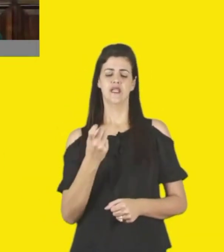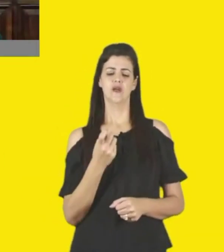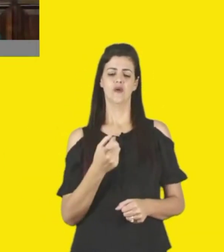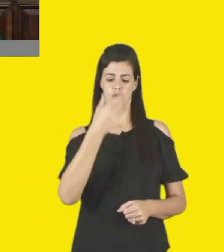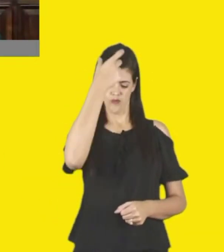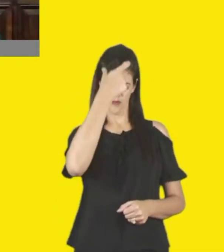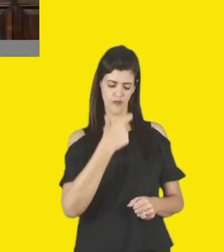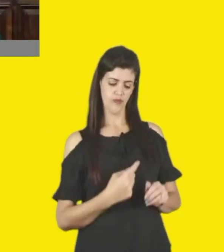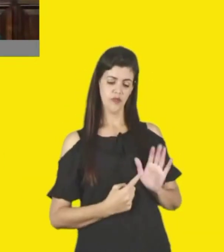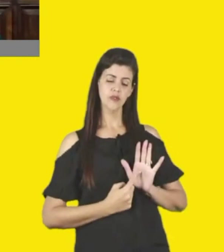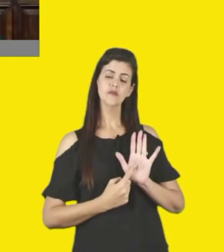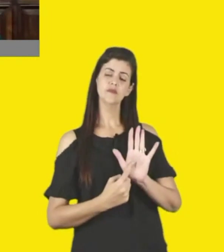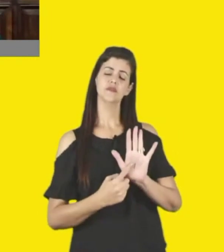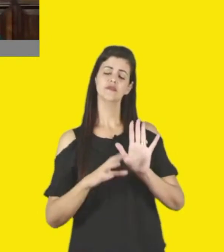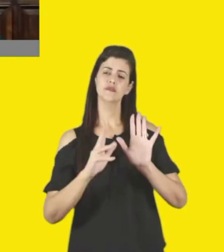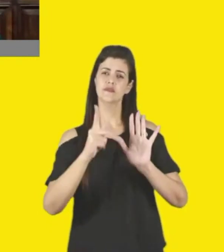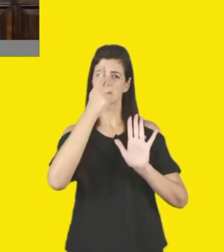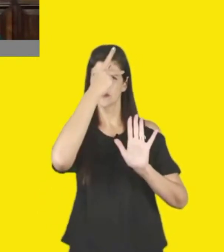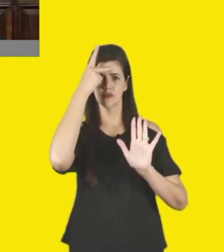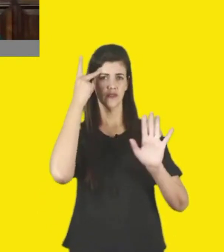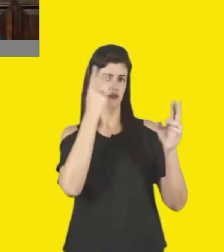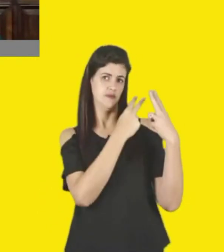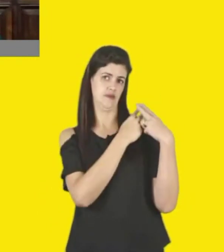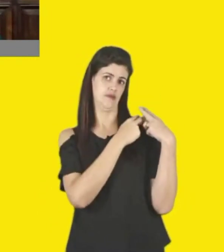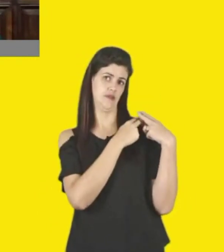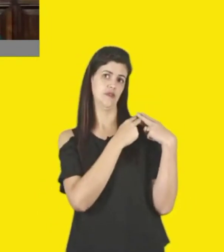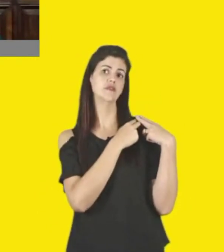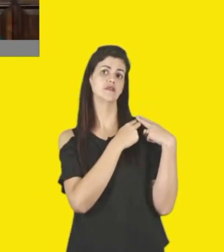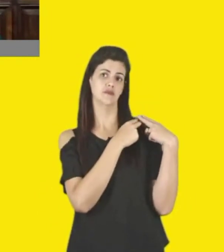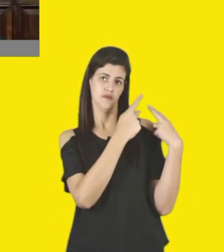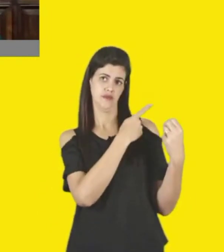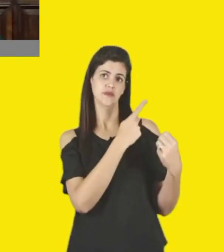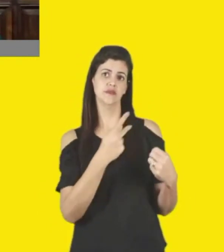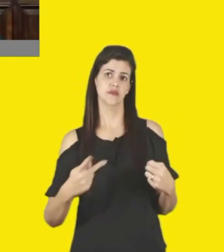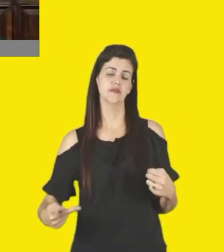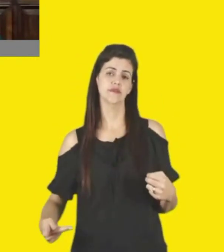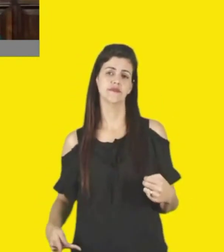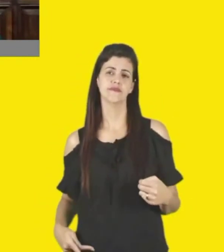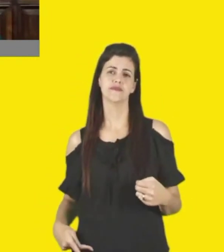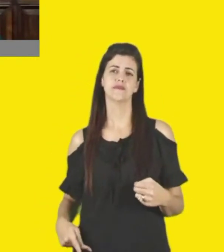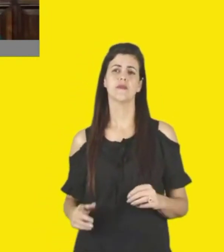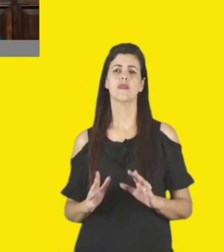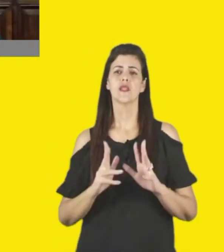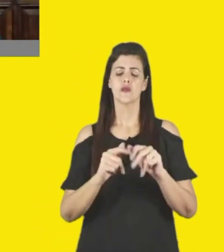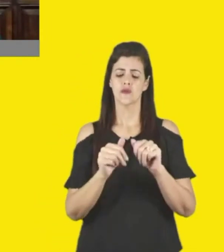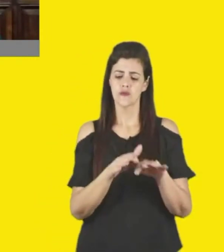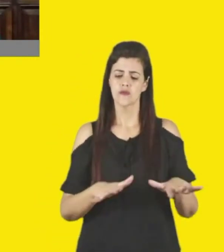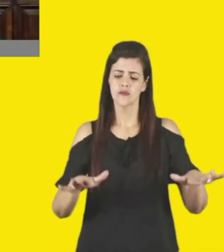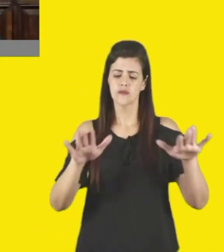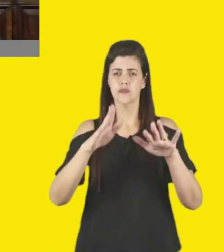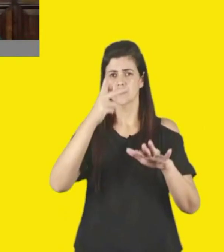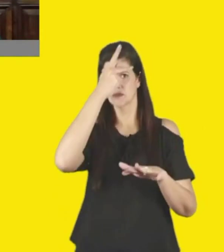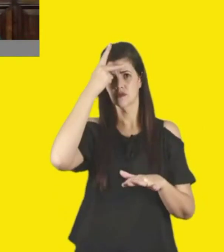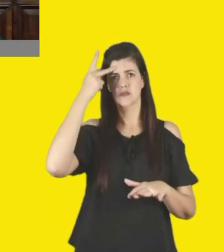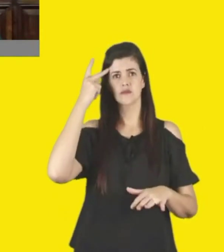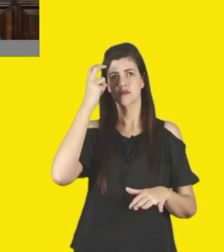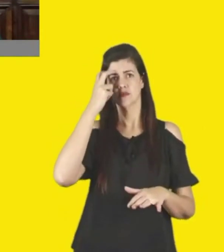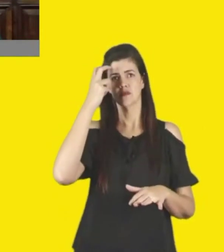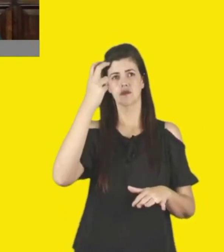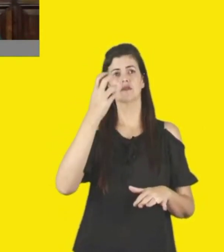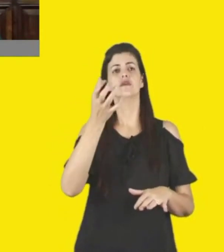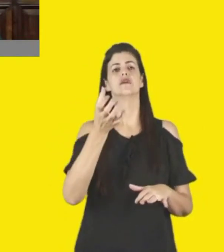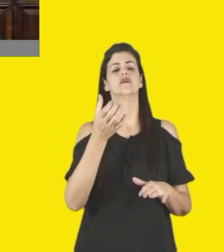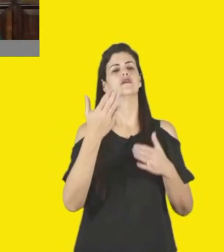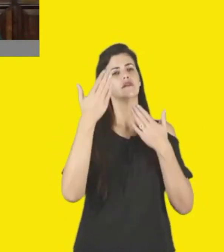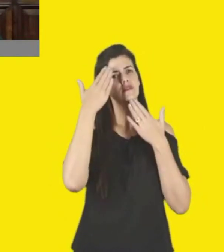viu, Rosana, eu não estou nomeada por eles, mas eu acho que todos eles agradecem demais a chegada do